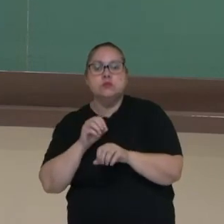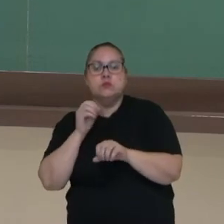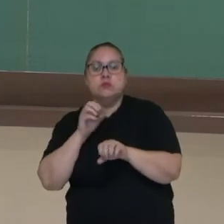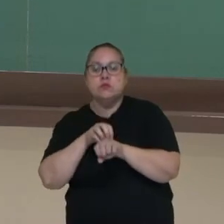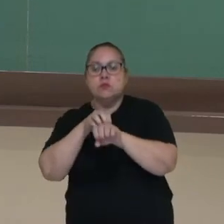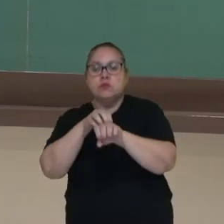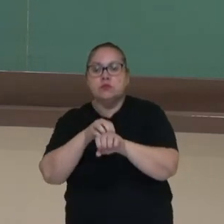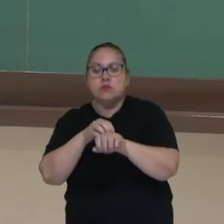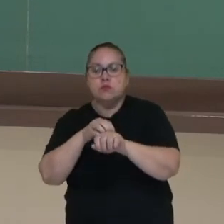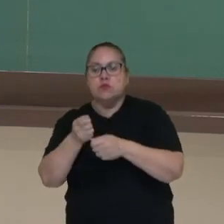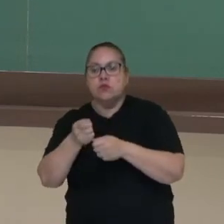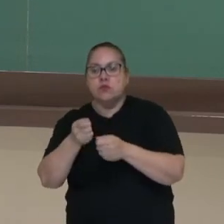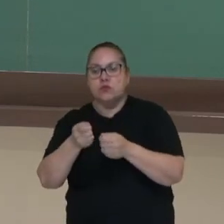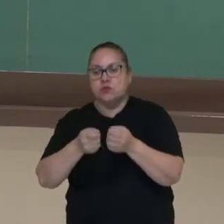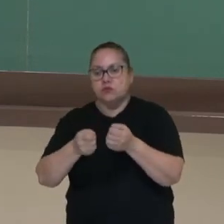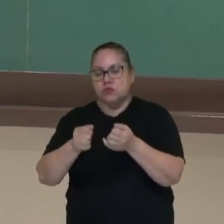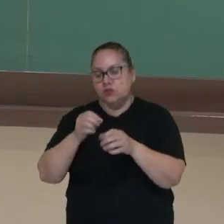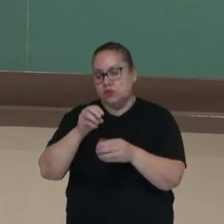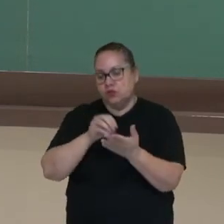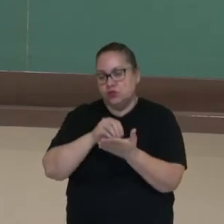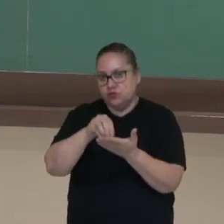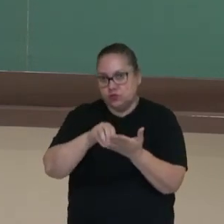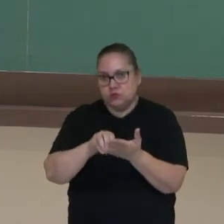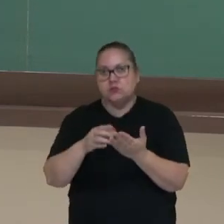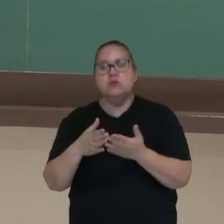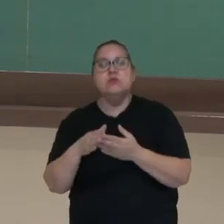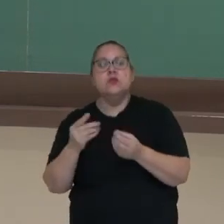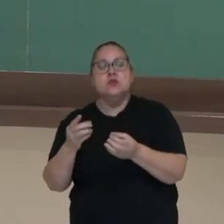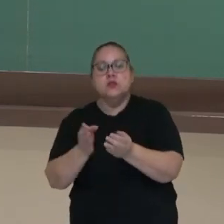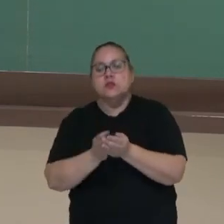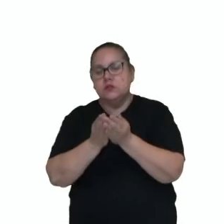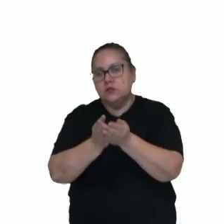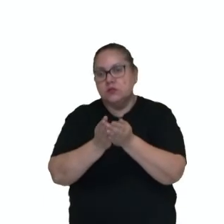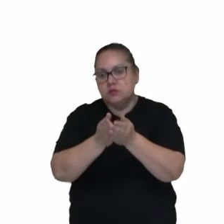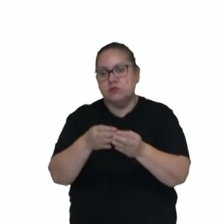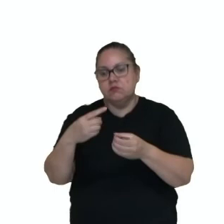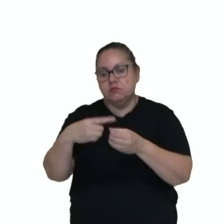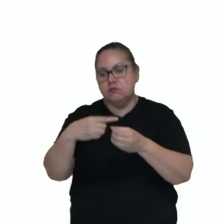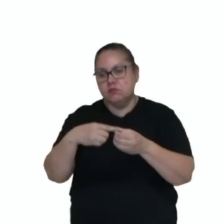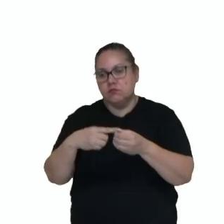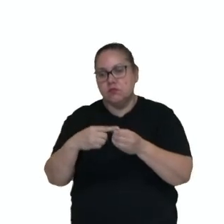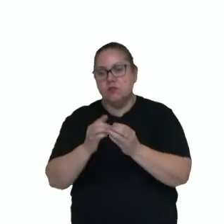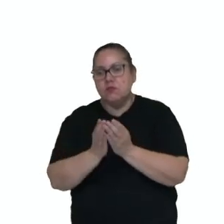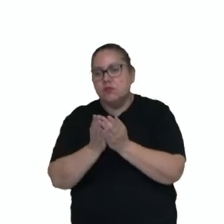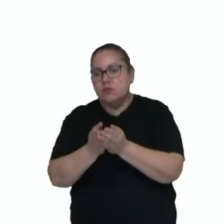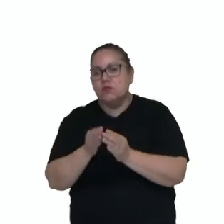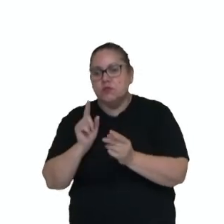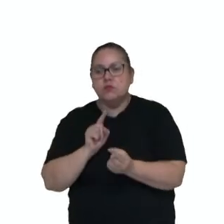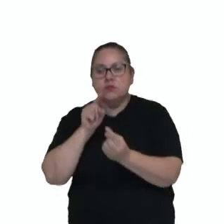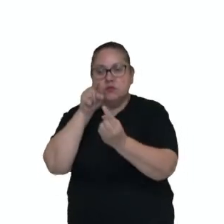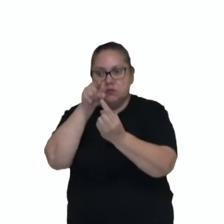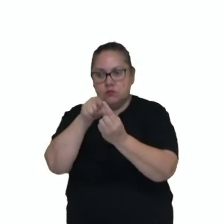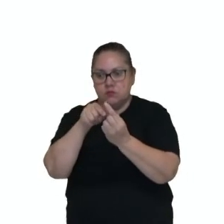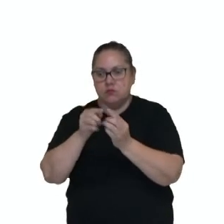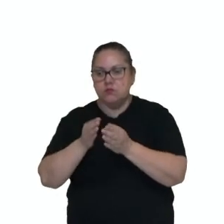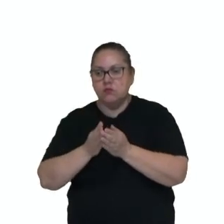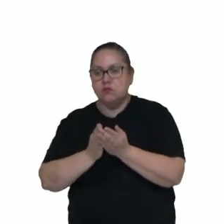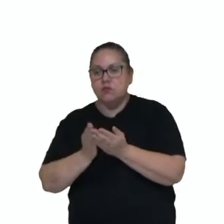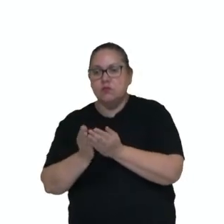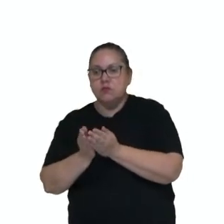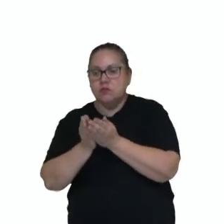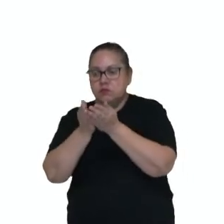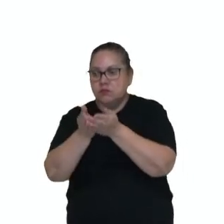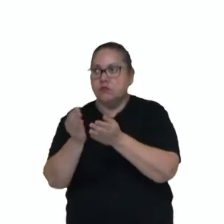nos jogos de azar. E as cidades portuárias, que são aquelas que reúnem portos, cujo principal objetivo é a entrada e saída de